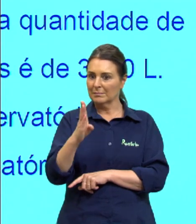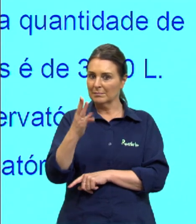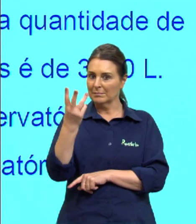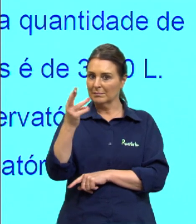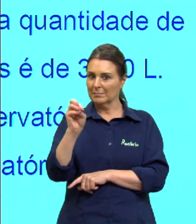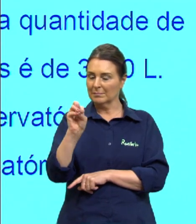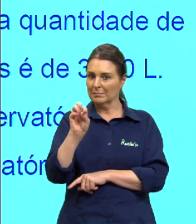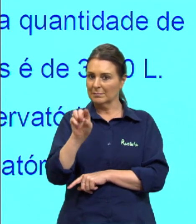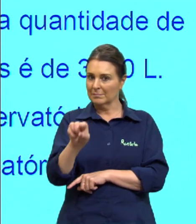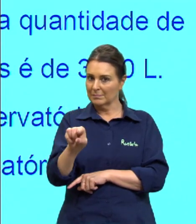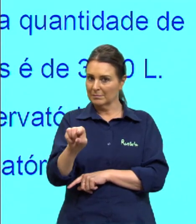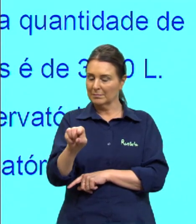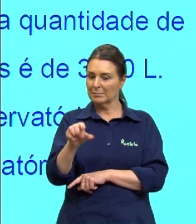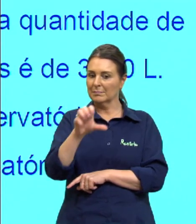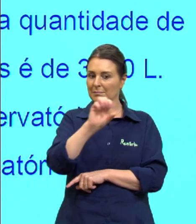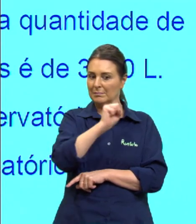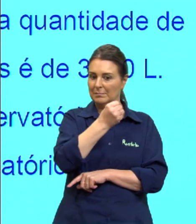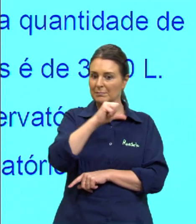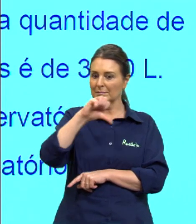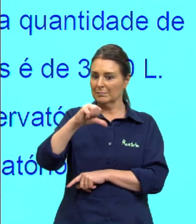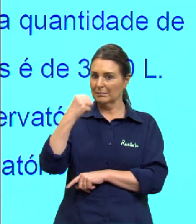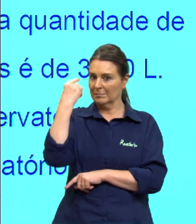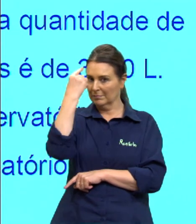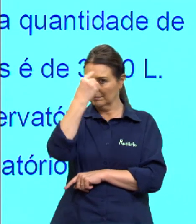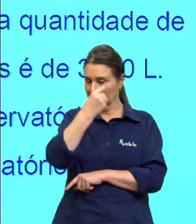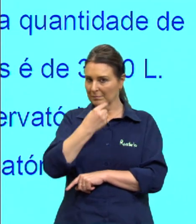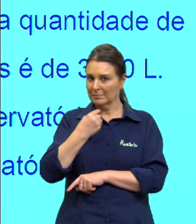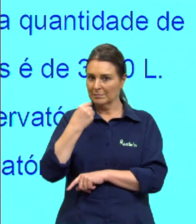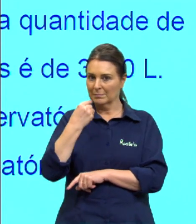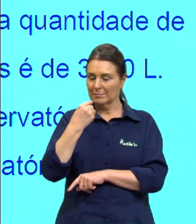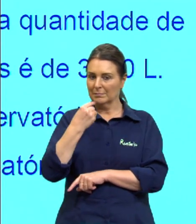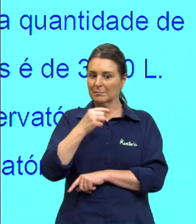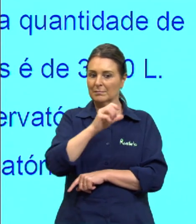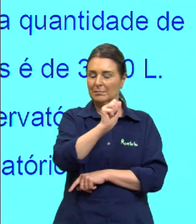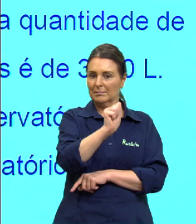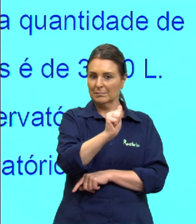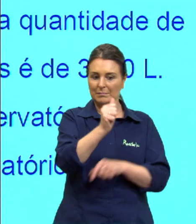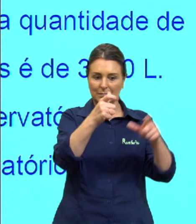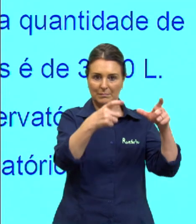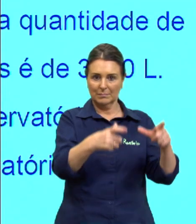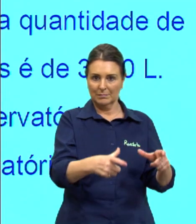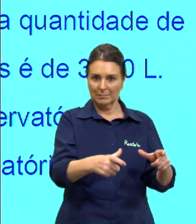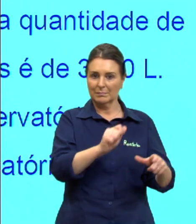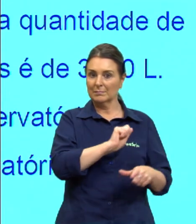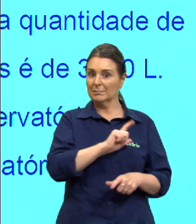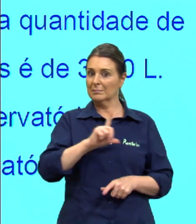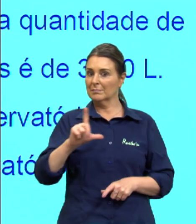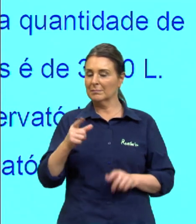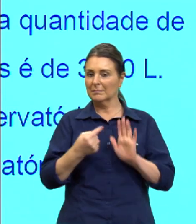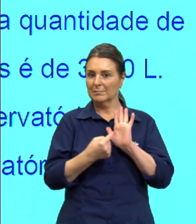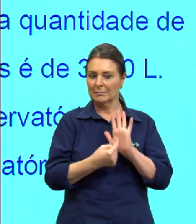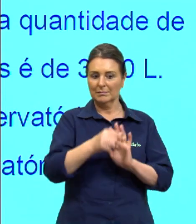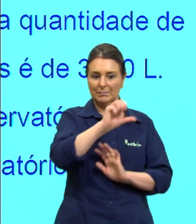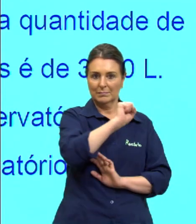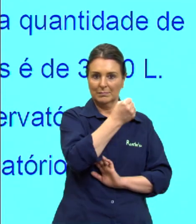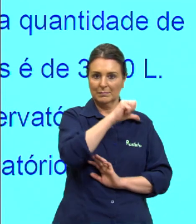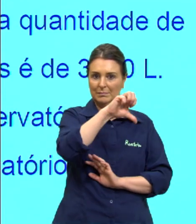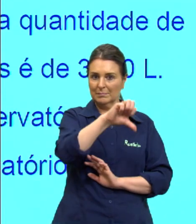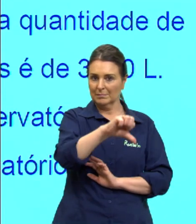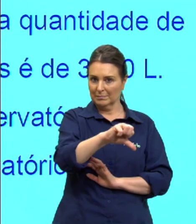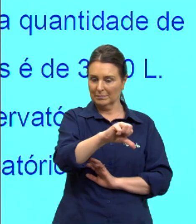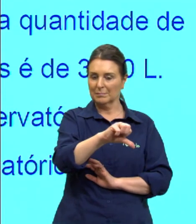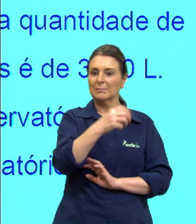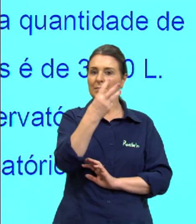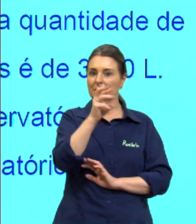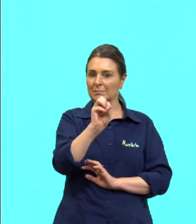30 mil, entre 8 e 9 horas, e o reservatório A, em azul, também, entre 8 e 9 horas, esses